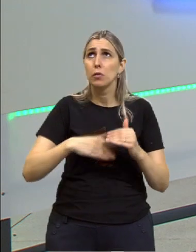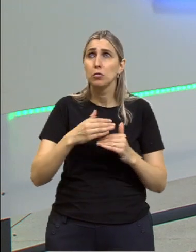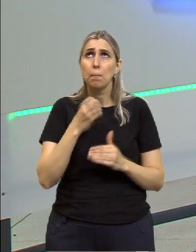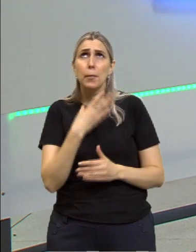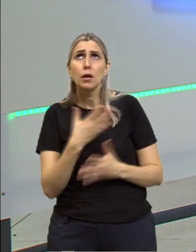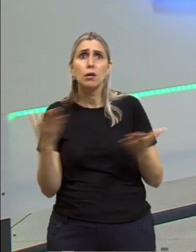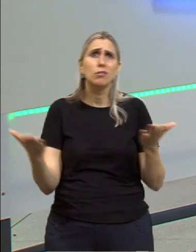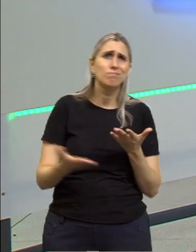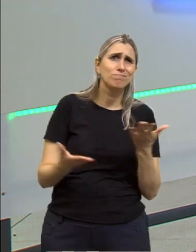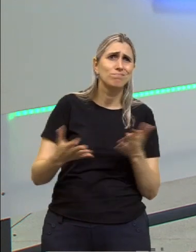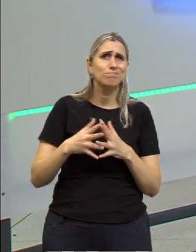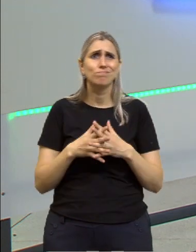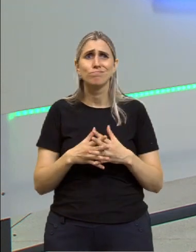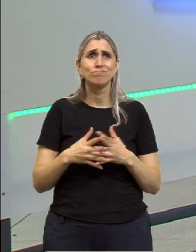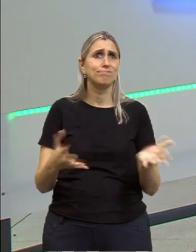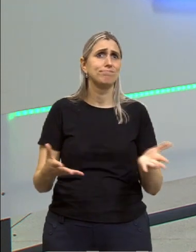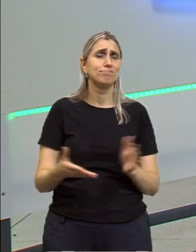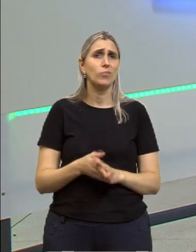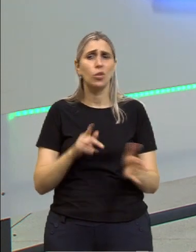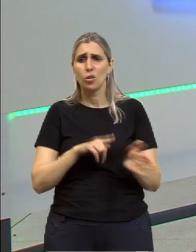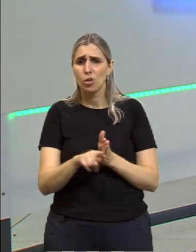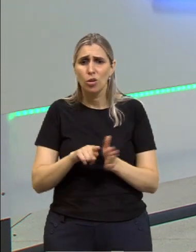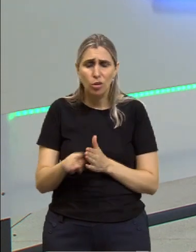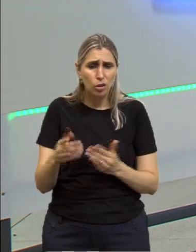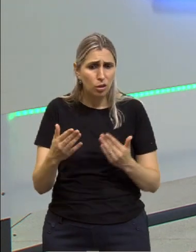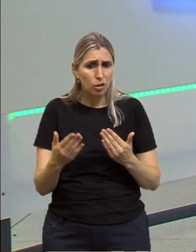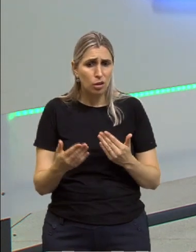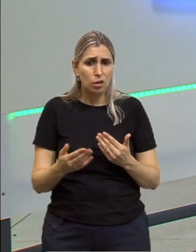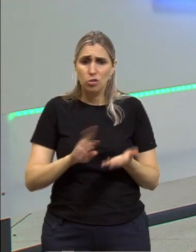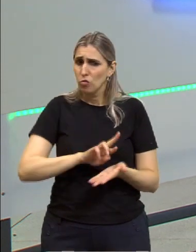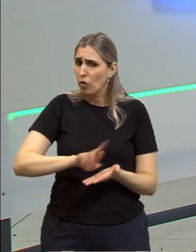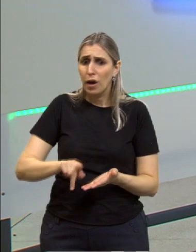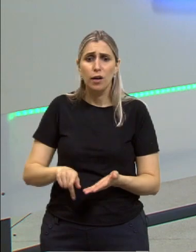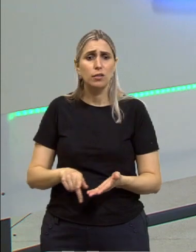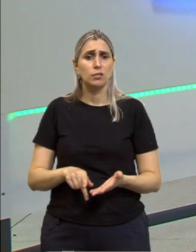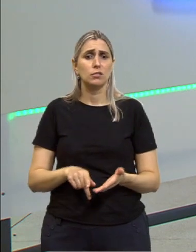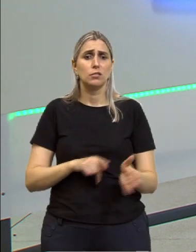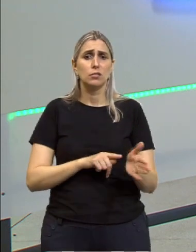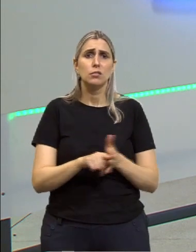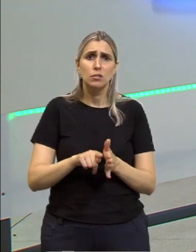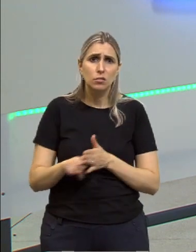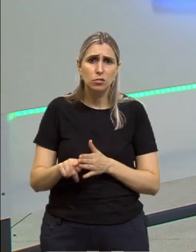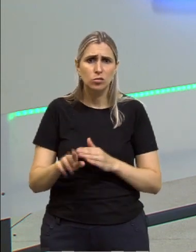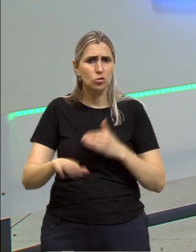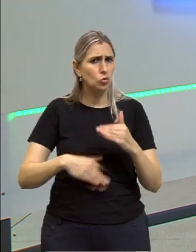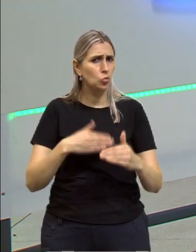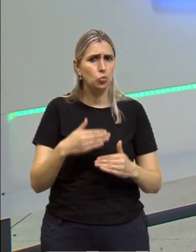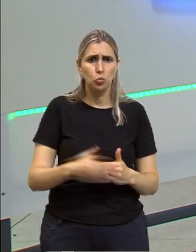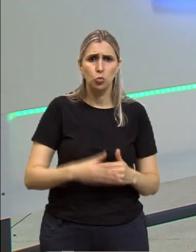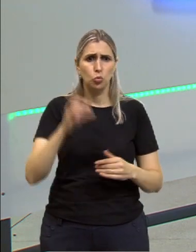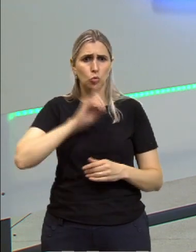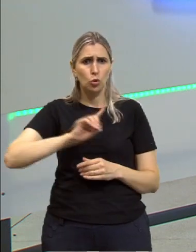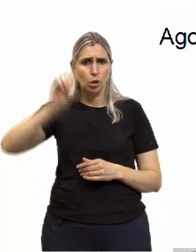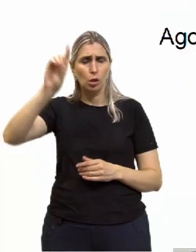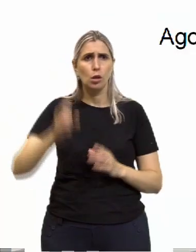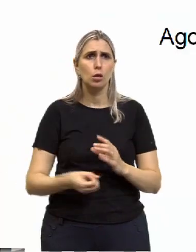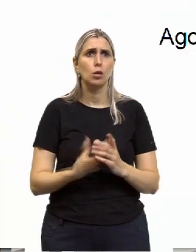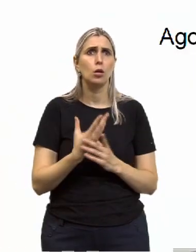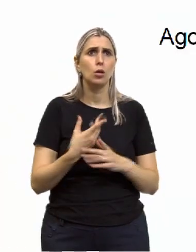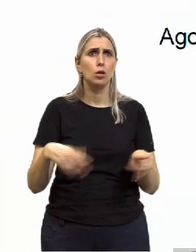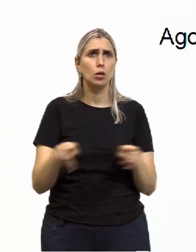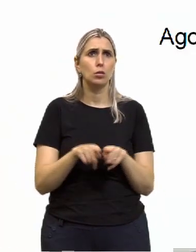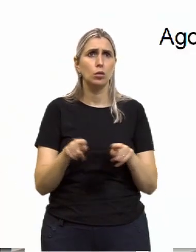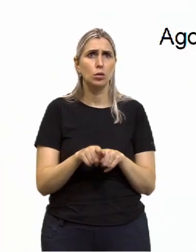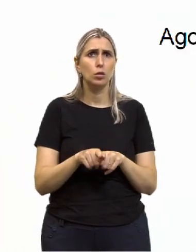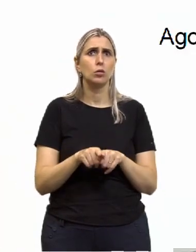Tá, agora a pessoa me pegou, já fiz essa pergunta várias vezes, se tudo Deus criou, então ele criou também